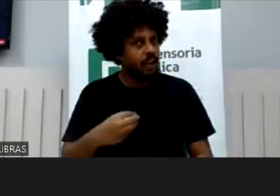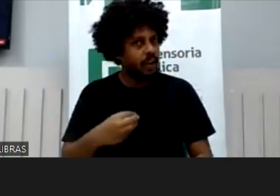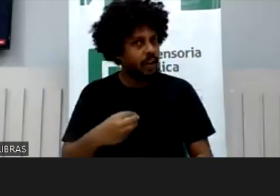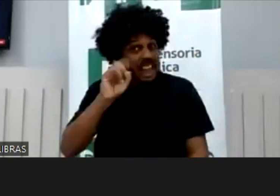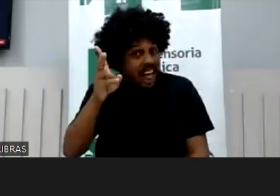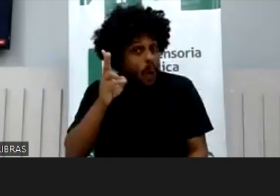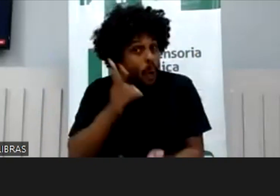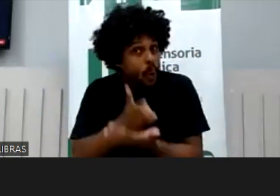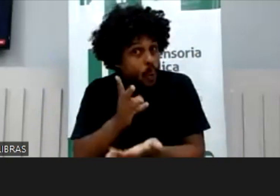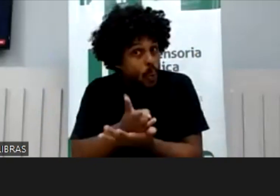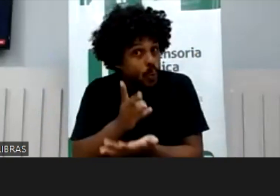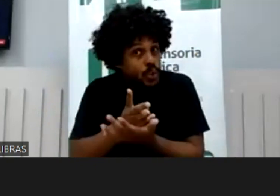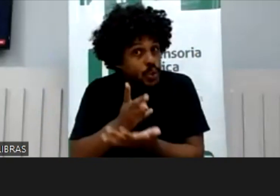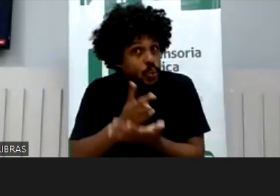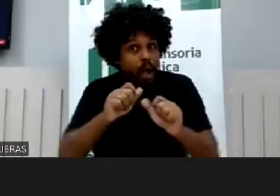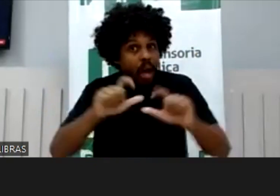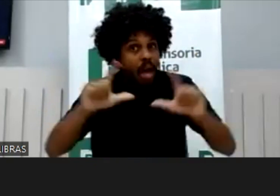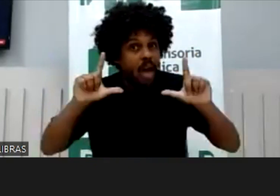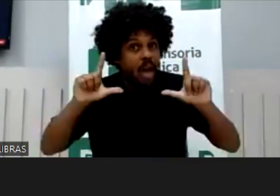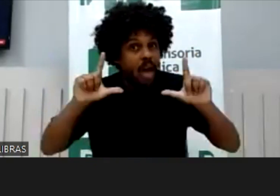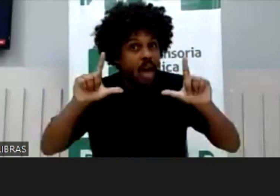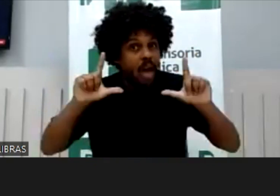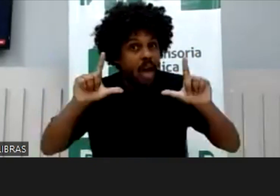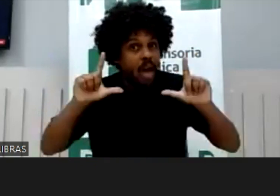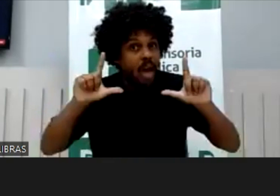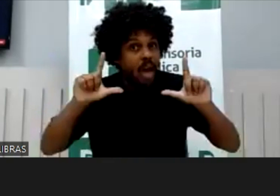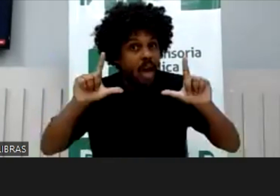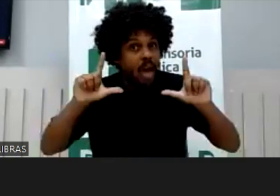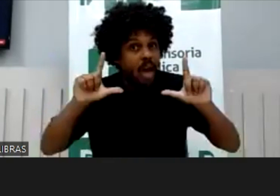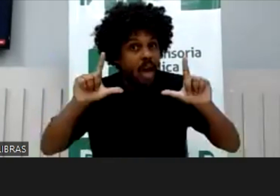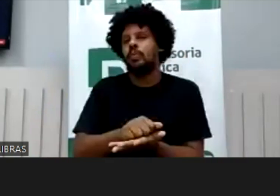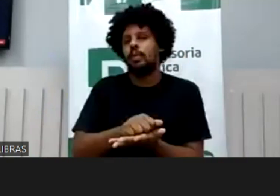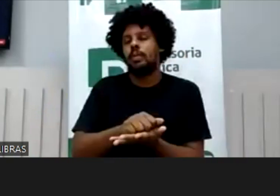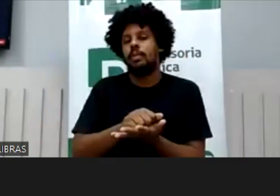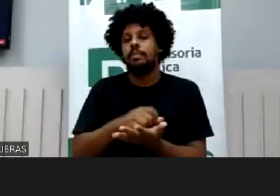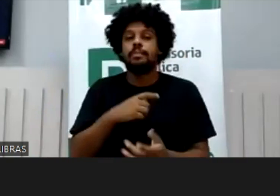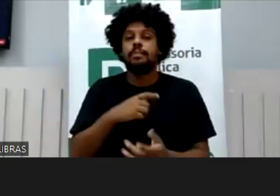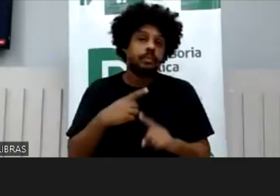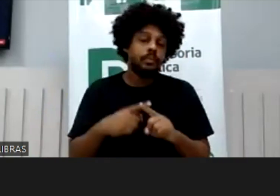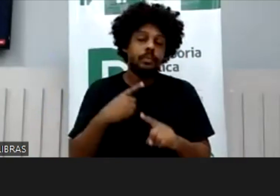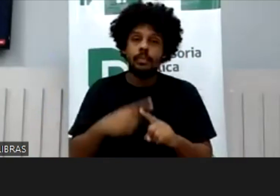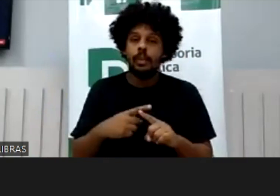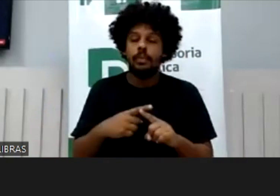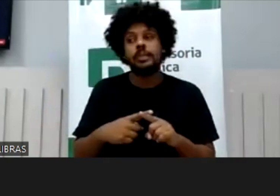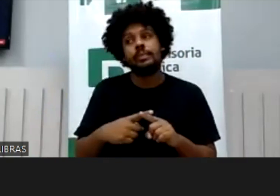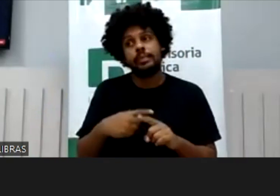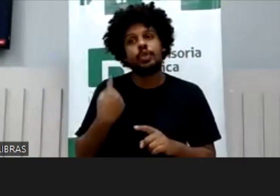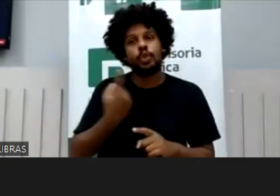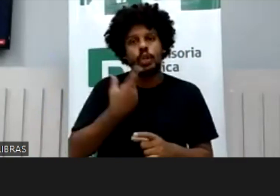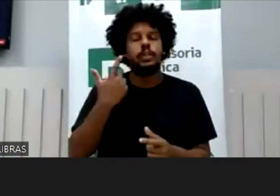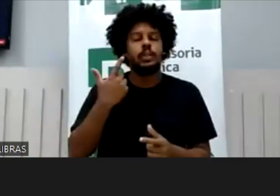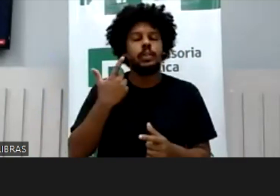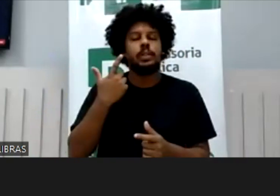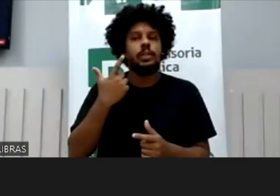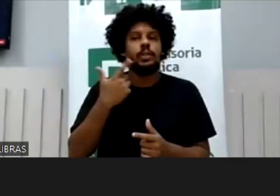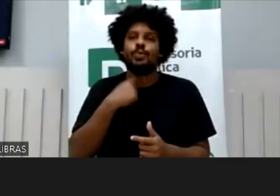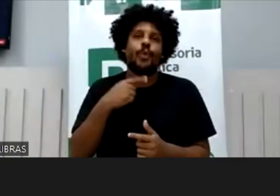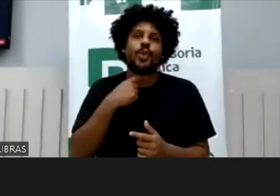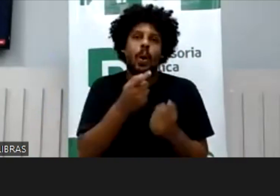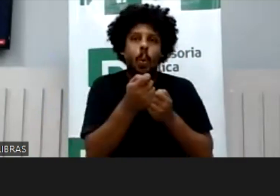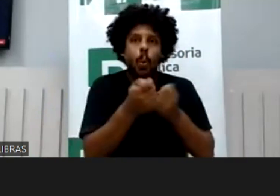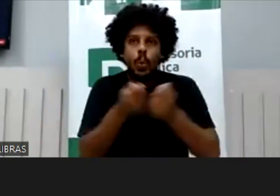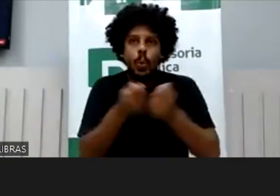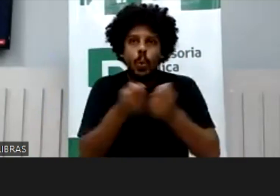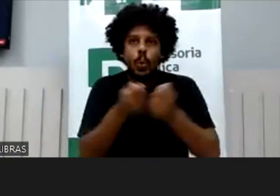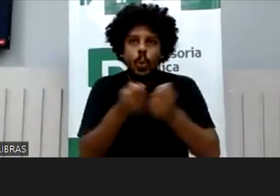pessoa cesse, né? Com essa superexposição seria realmente a multa, porque, de outro modo, a gente não consegue como controlar as redes sociais. Por exemplo,